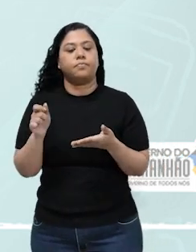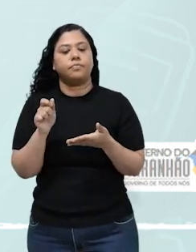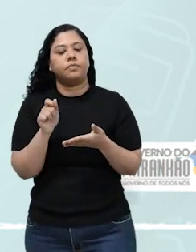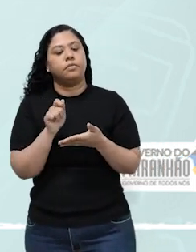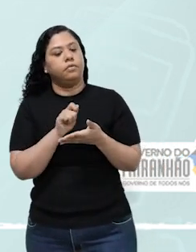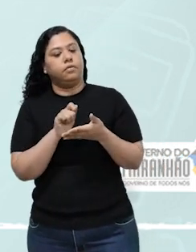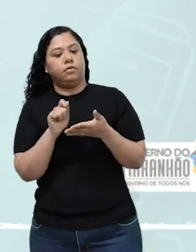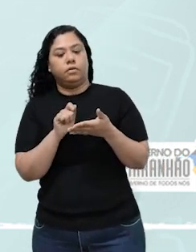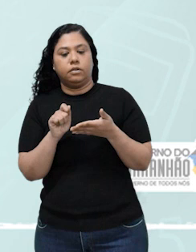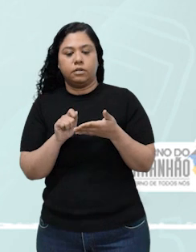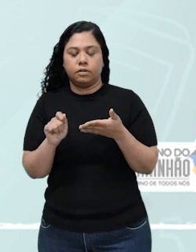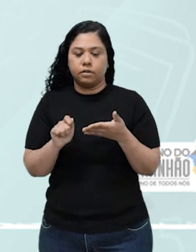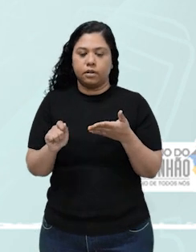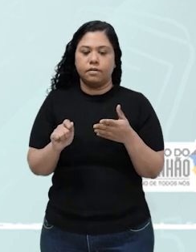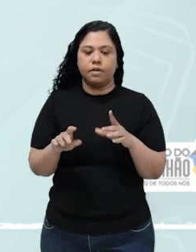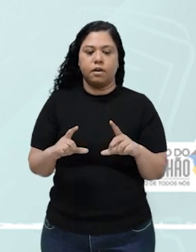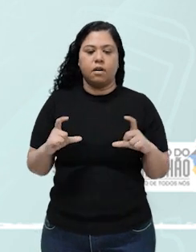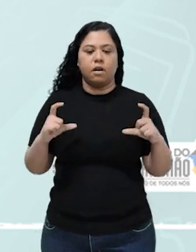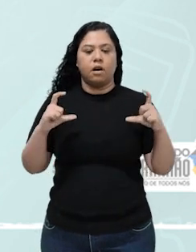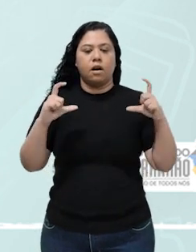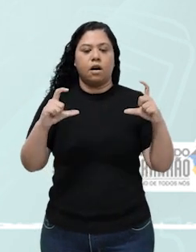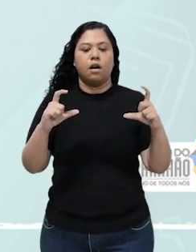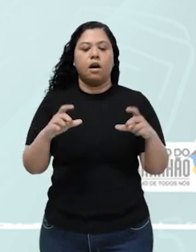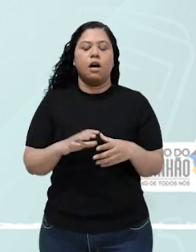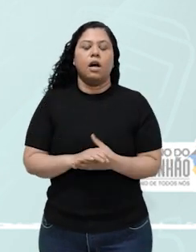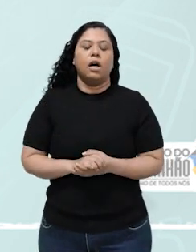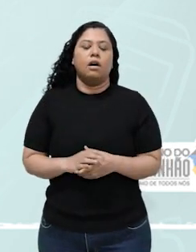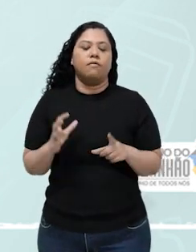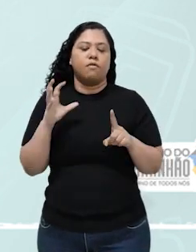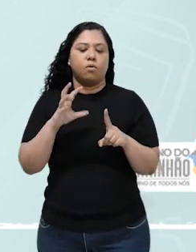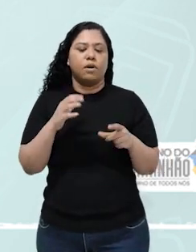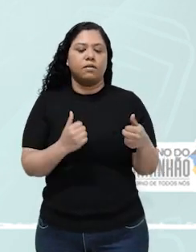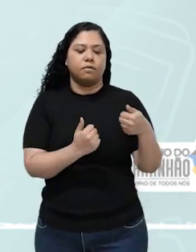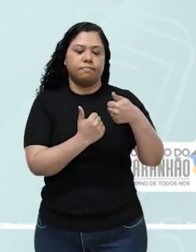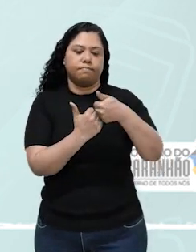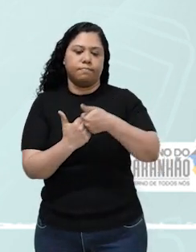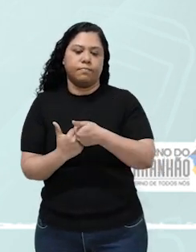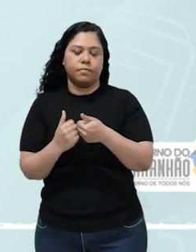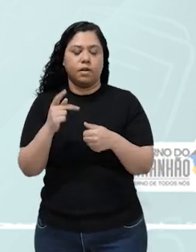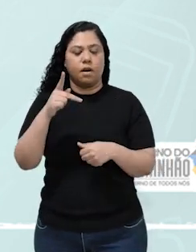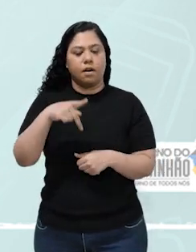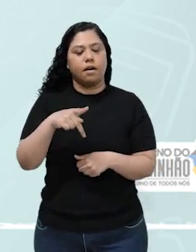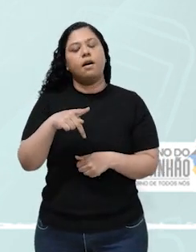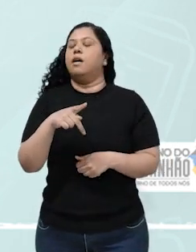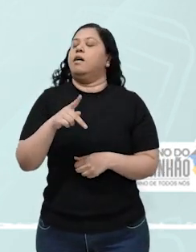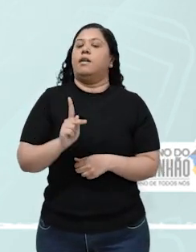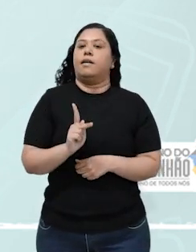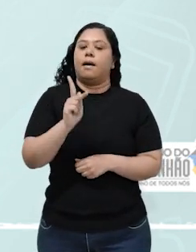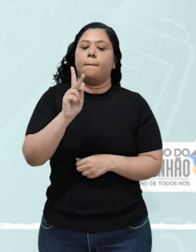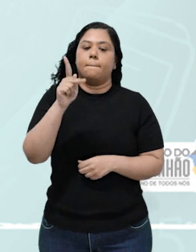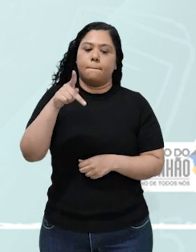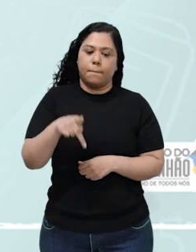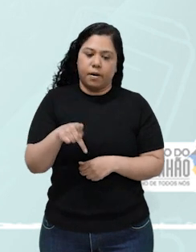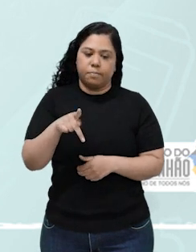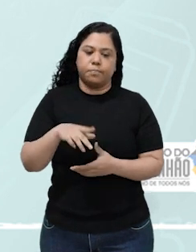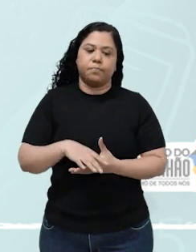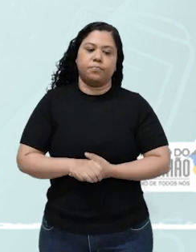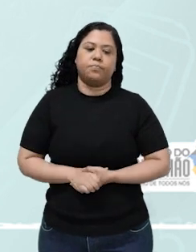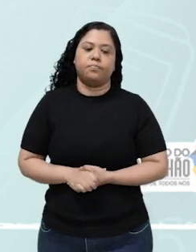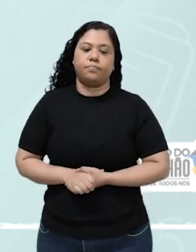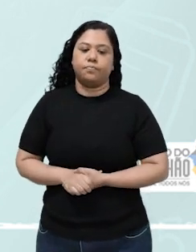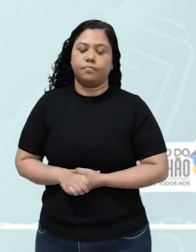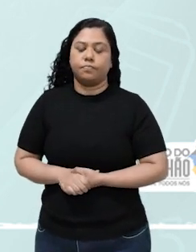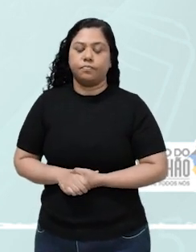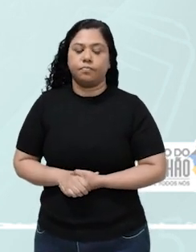constante de equilíbrio em termos da pressão parcial, vamos chamar de Kp. Então, Kp, constante de equilíbrio em termos das